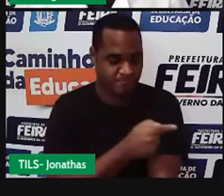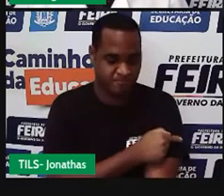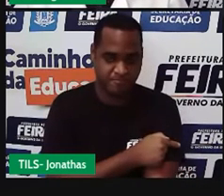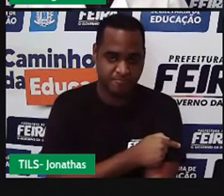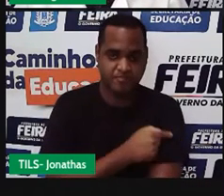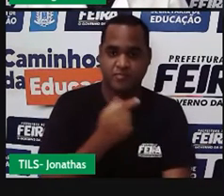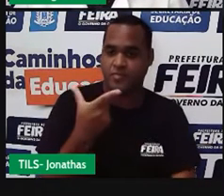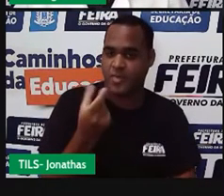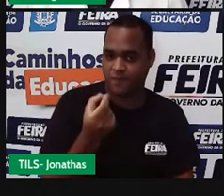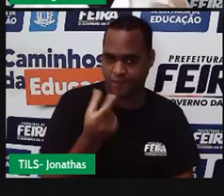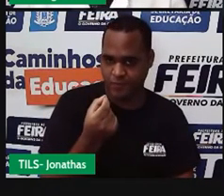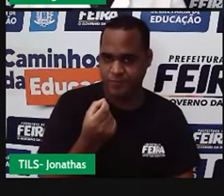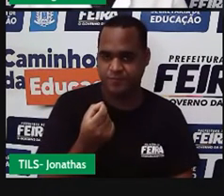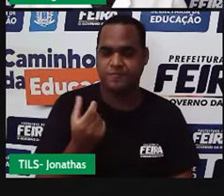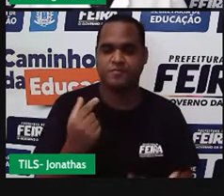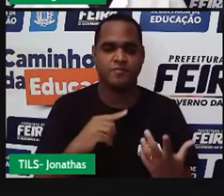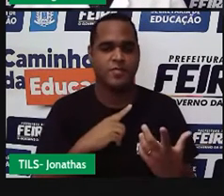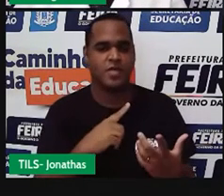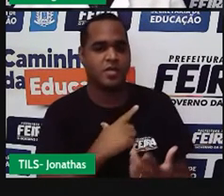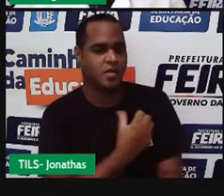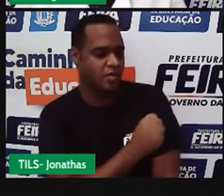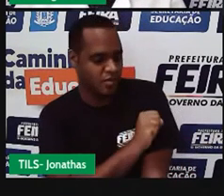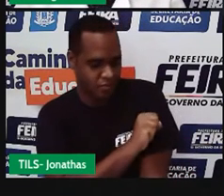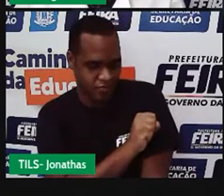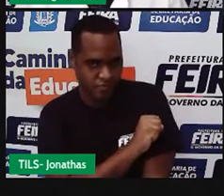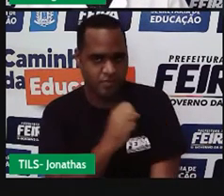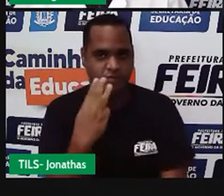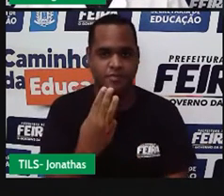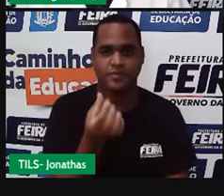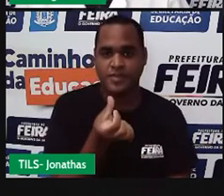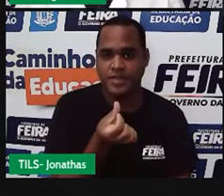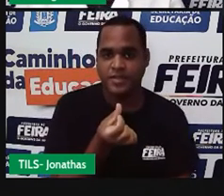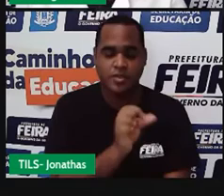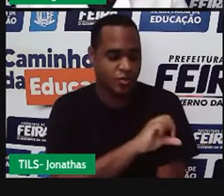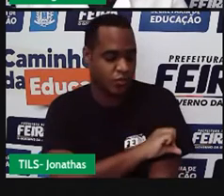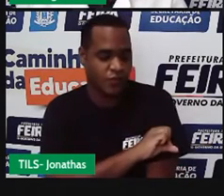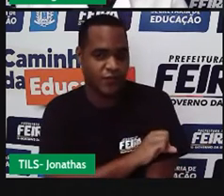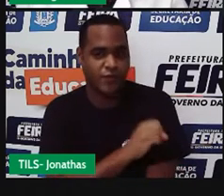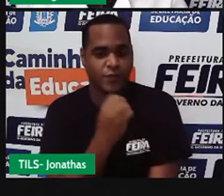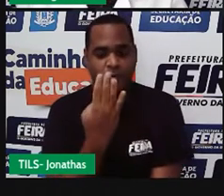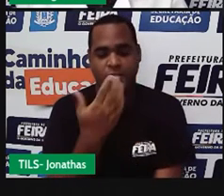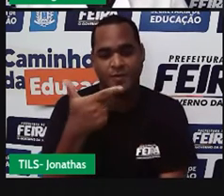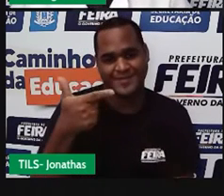20. O oitavo ano, 36. O nono ano, 42.